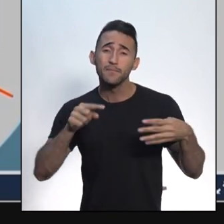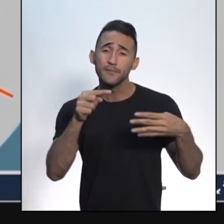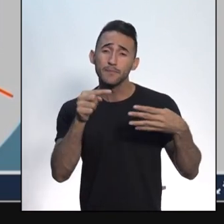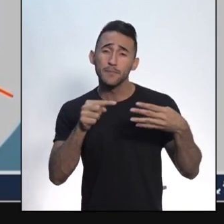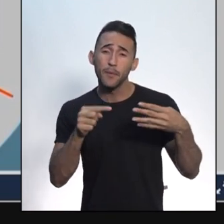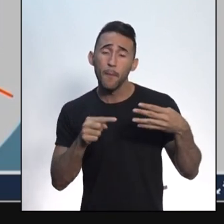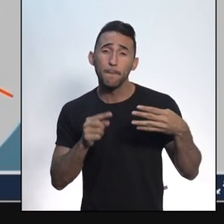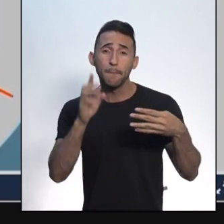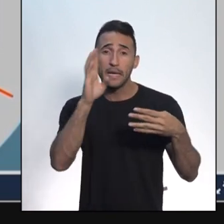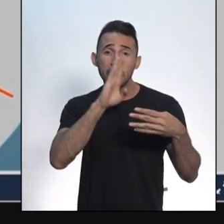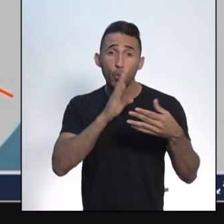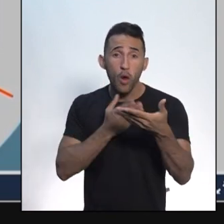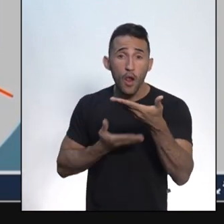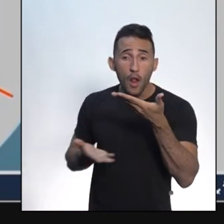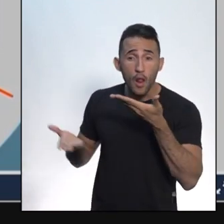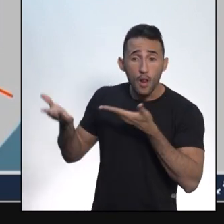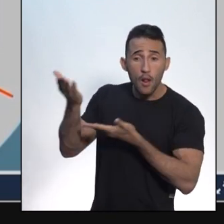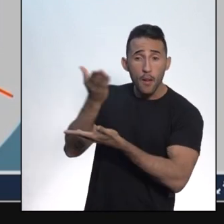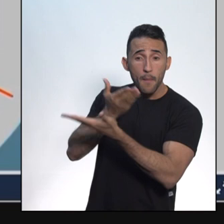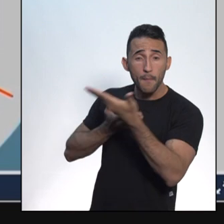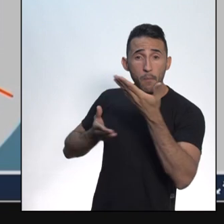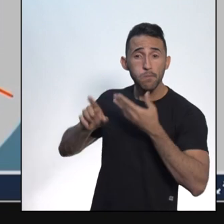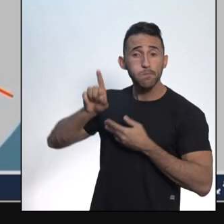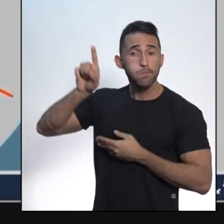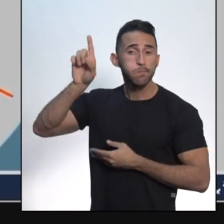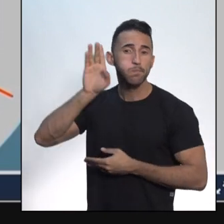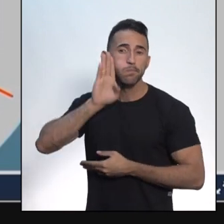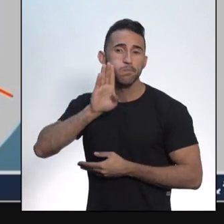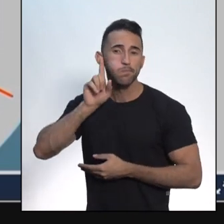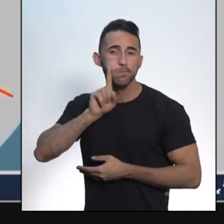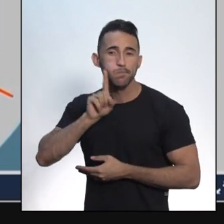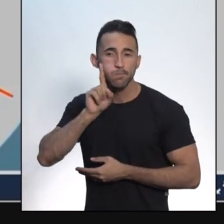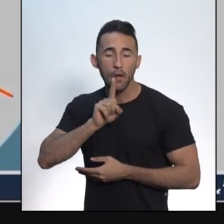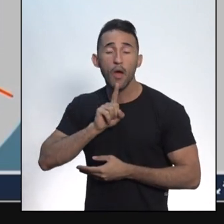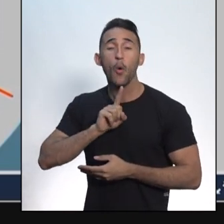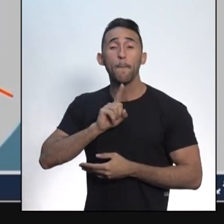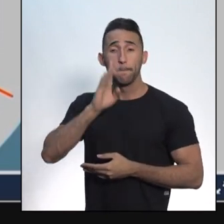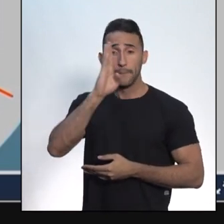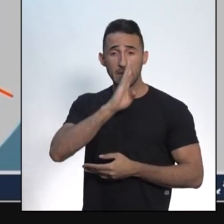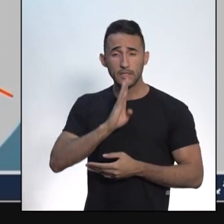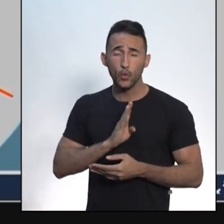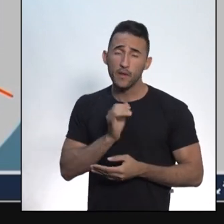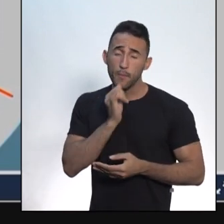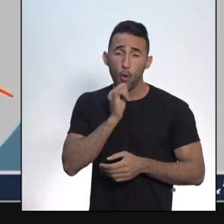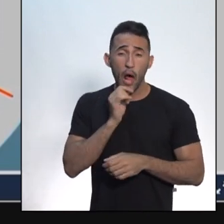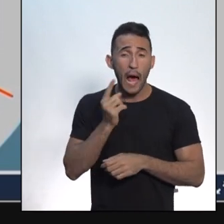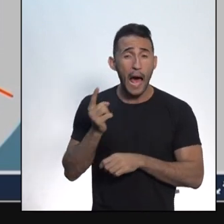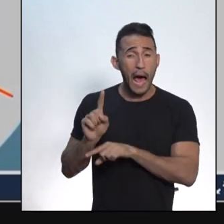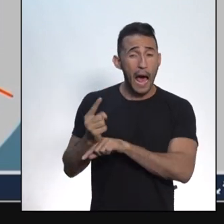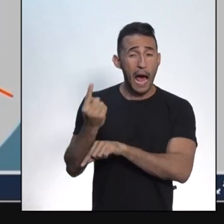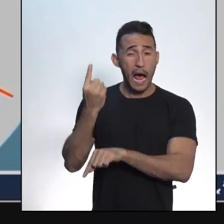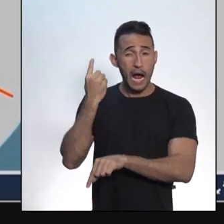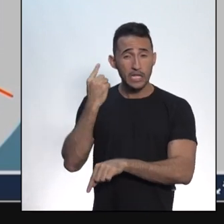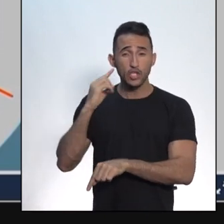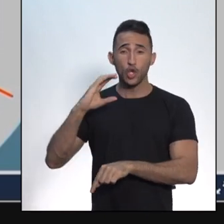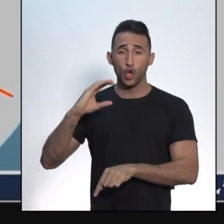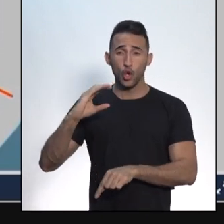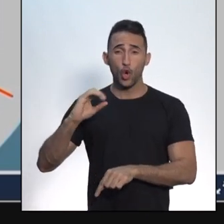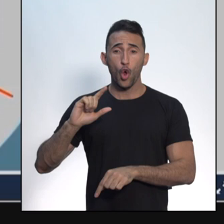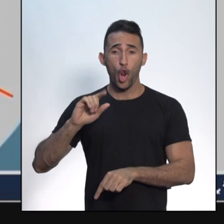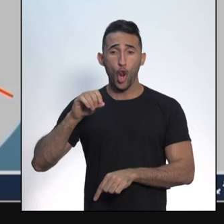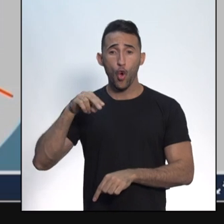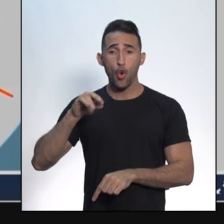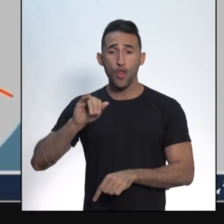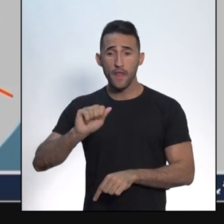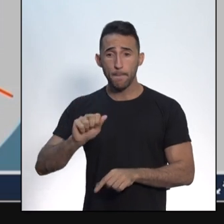compartilhava com os Estados Unidos. Por exemplo, o Brasil um dia foi uma colônia, o Brasil foi colônia de Portugal,